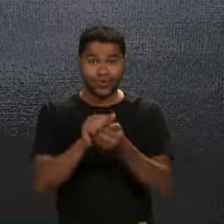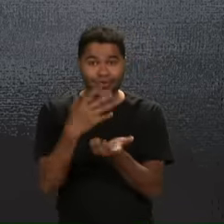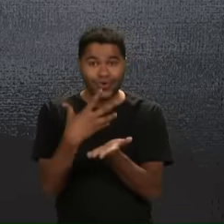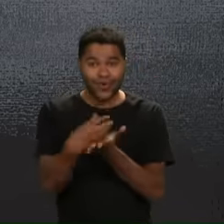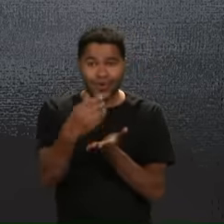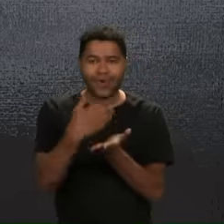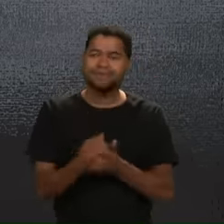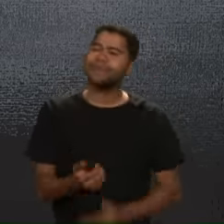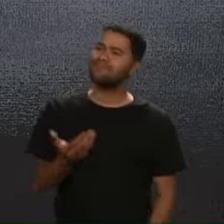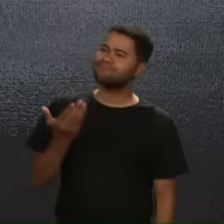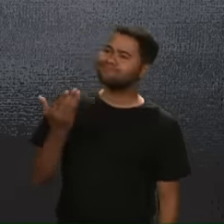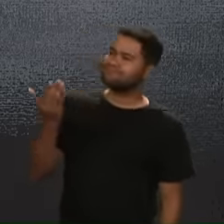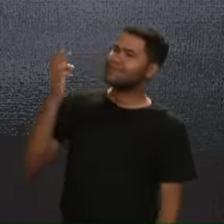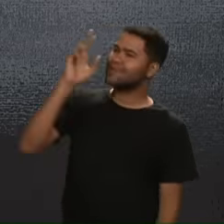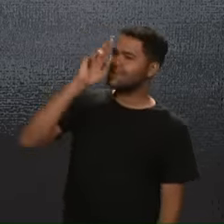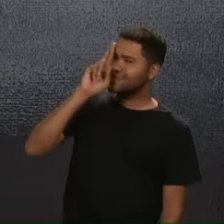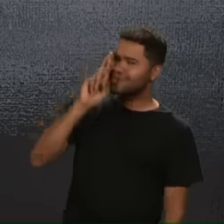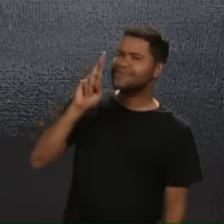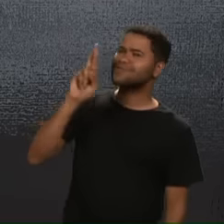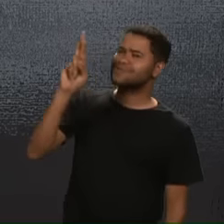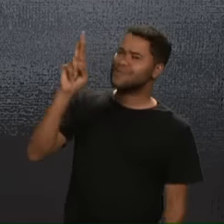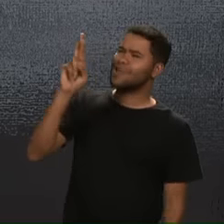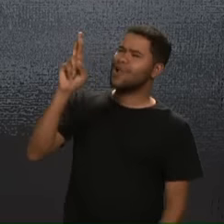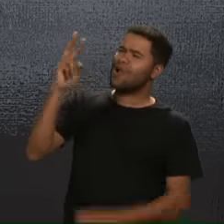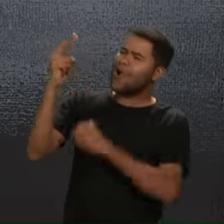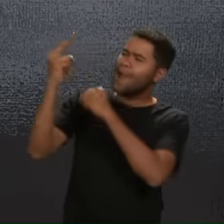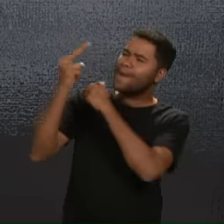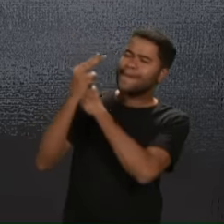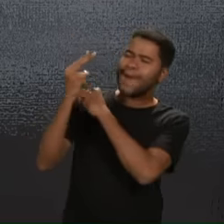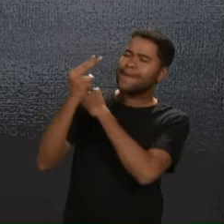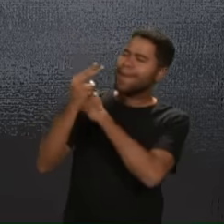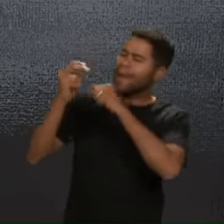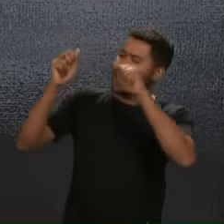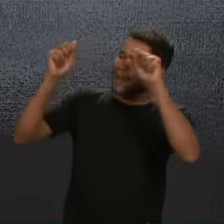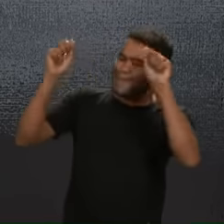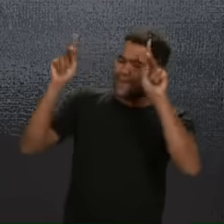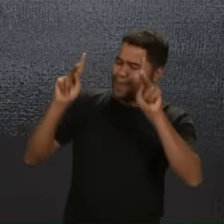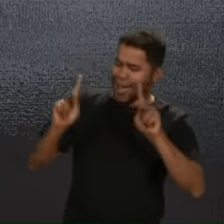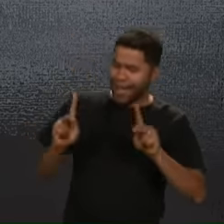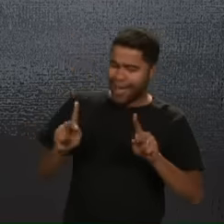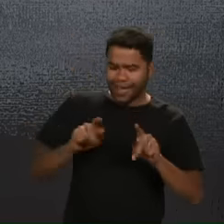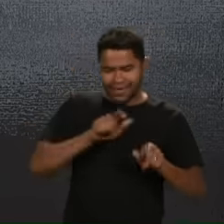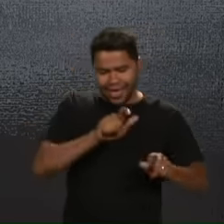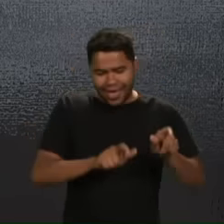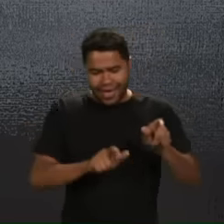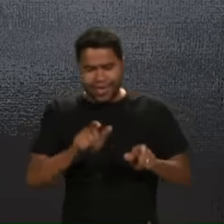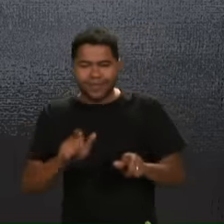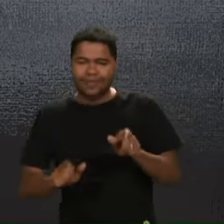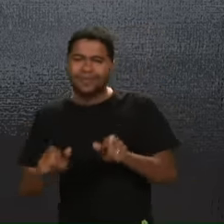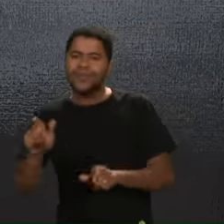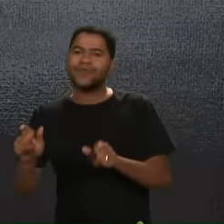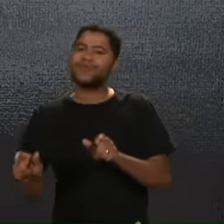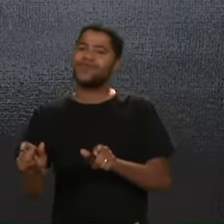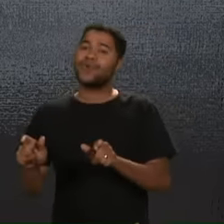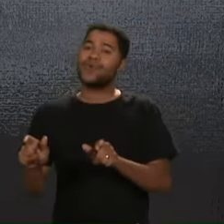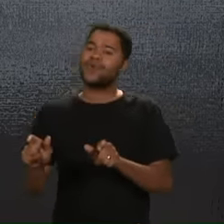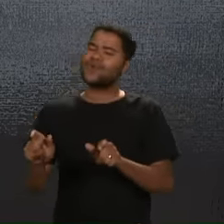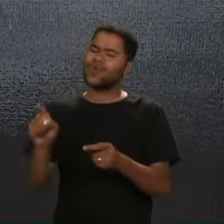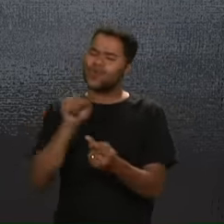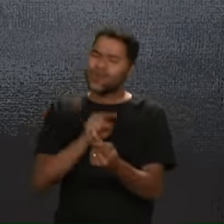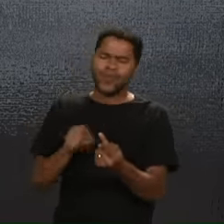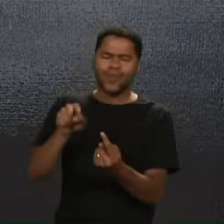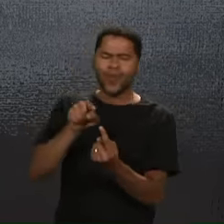Tu Senhor Conservarás Em perfeita Paz Aquele Cujo